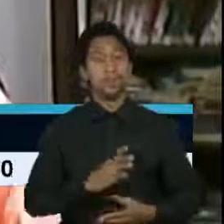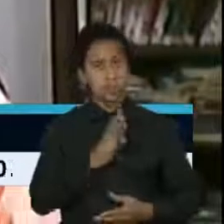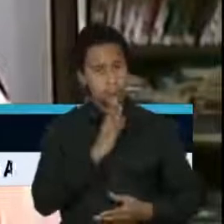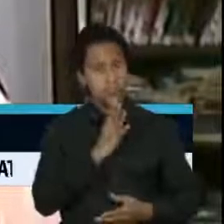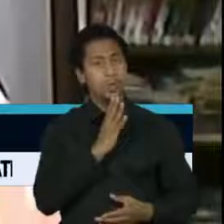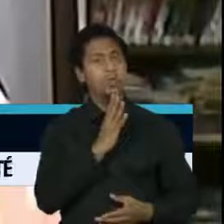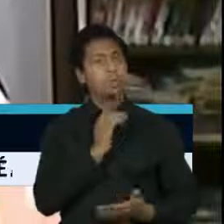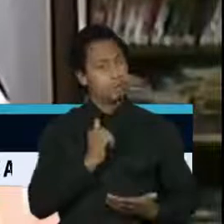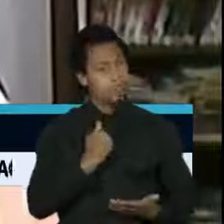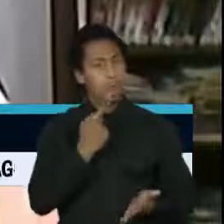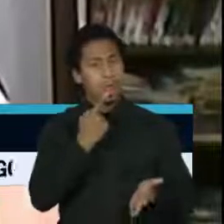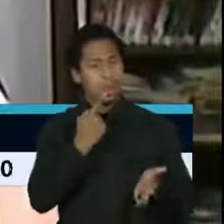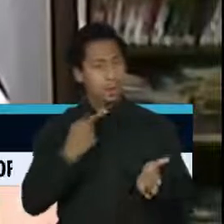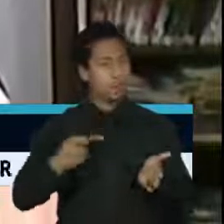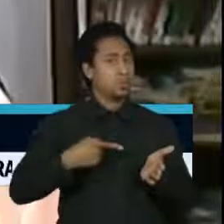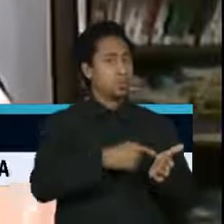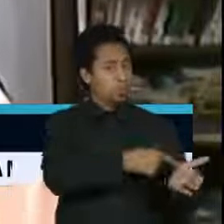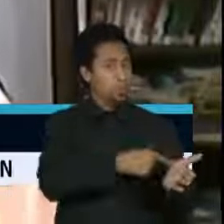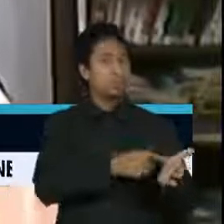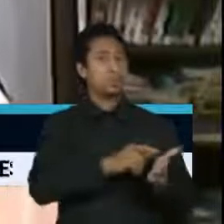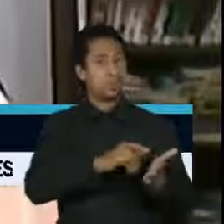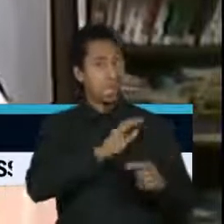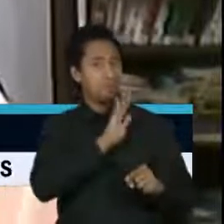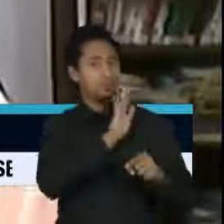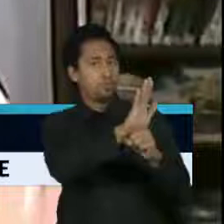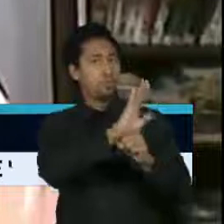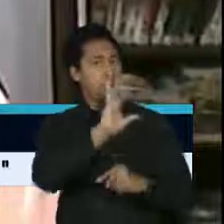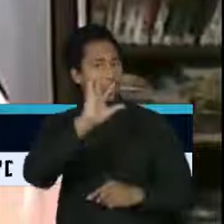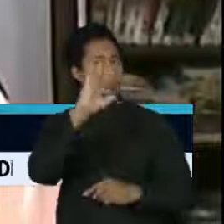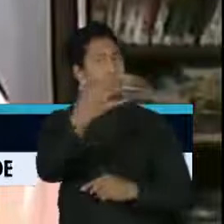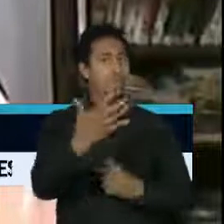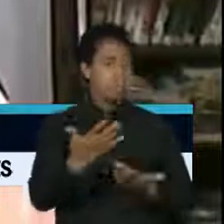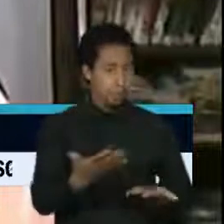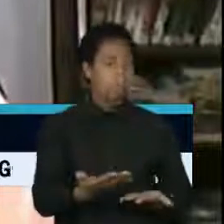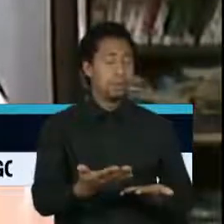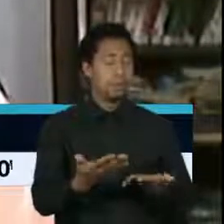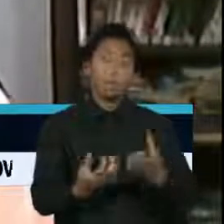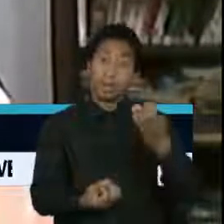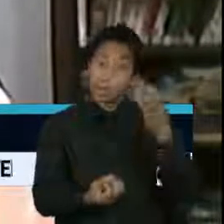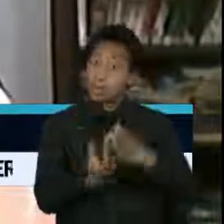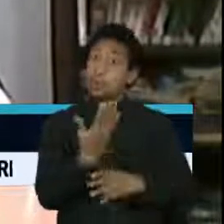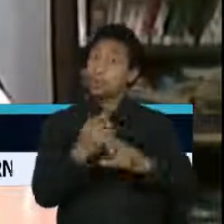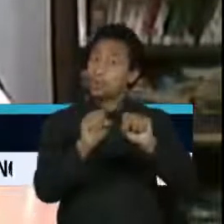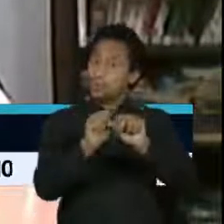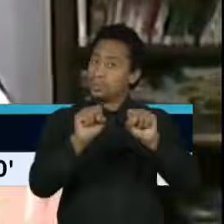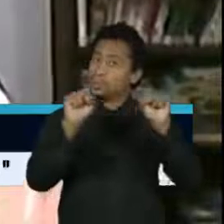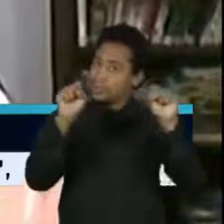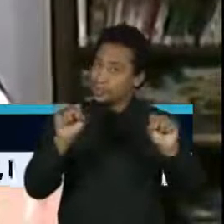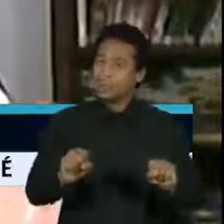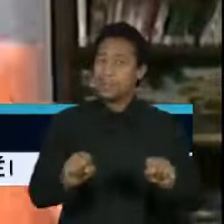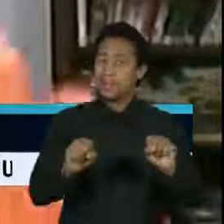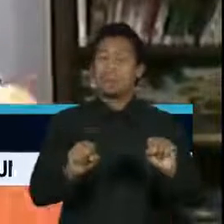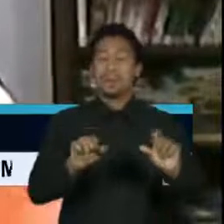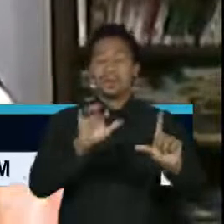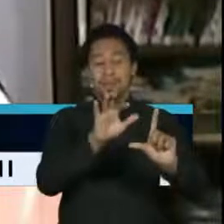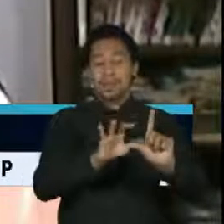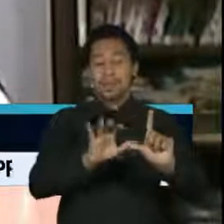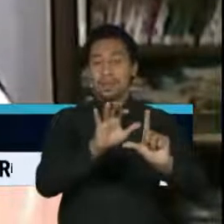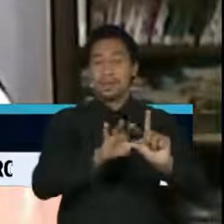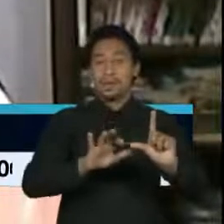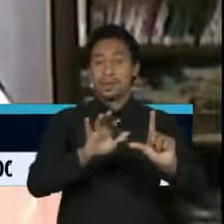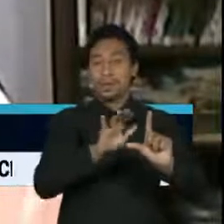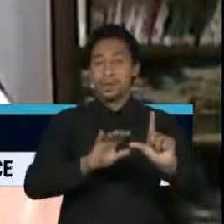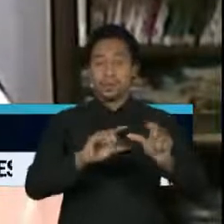conseguiram resolver esse problema. Elas fizeram, implantaram esse QR Code na